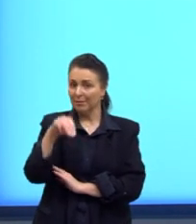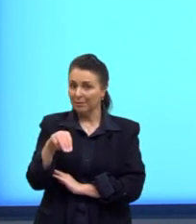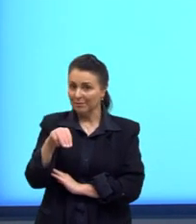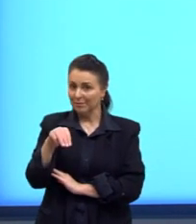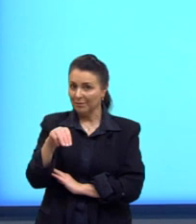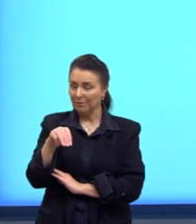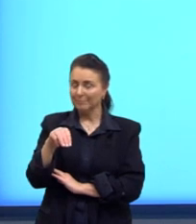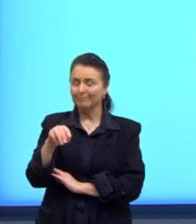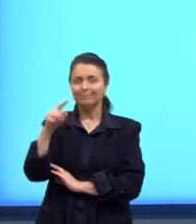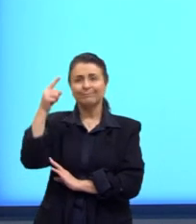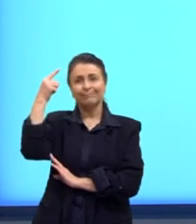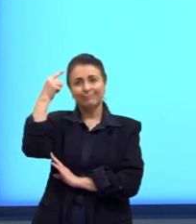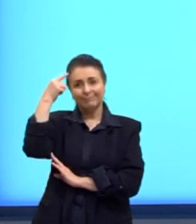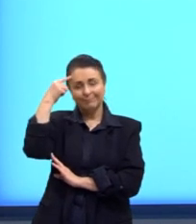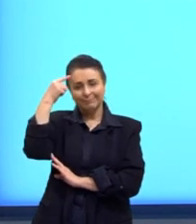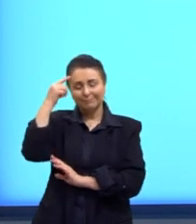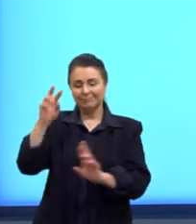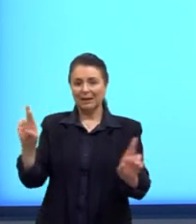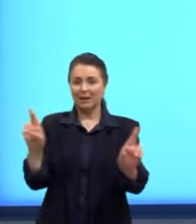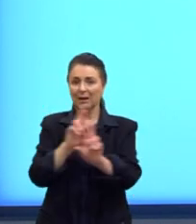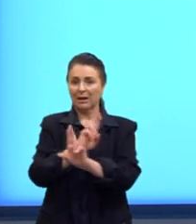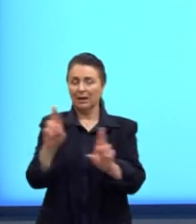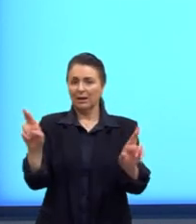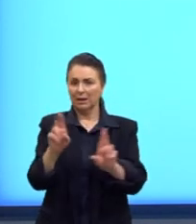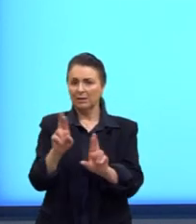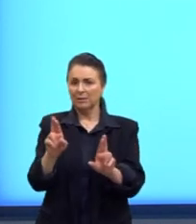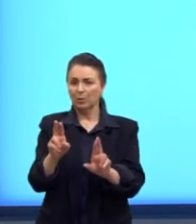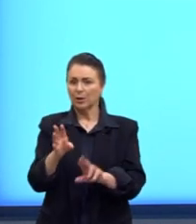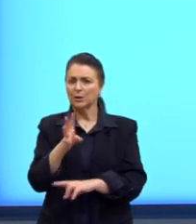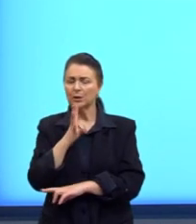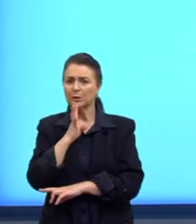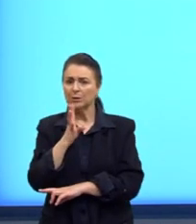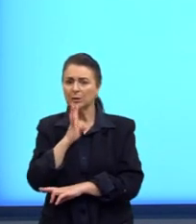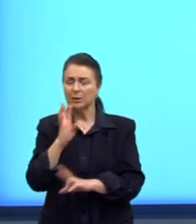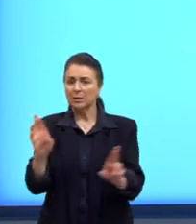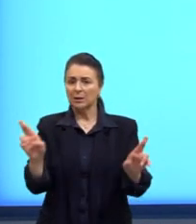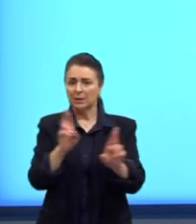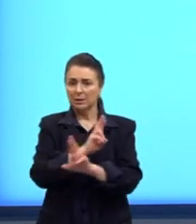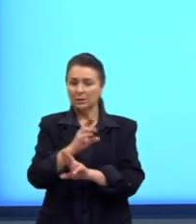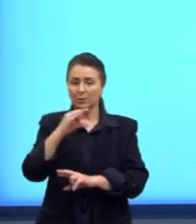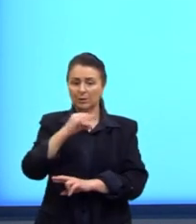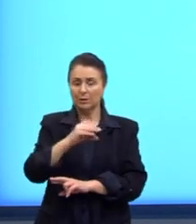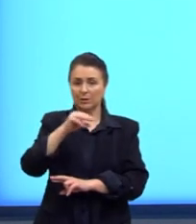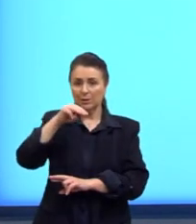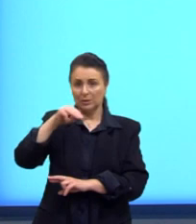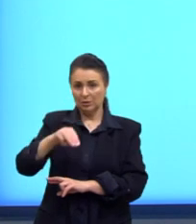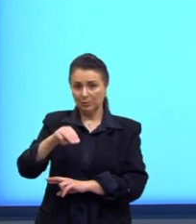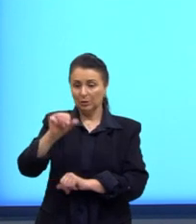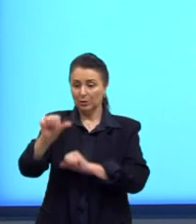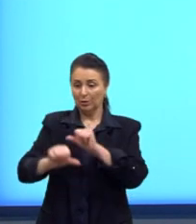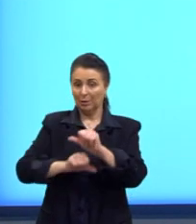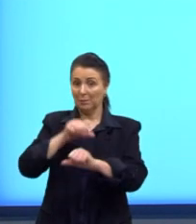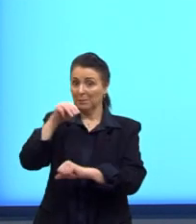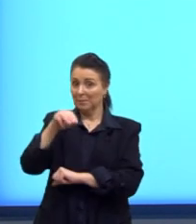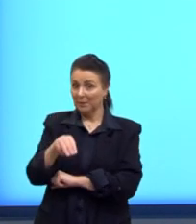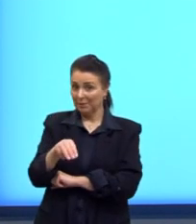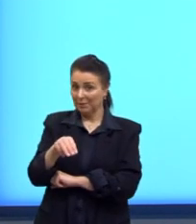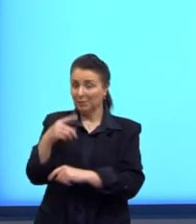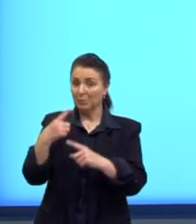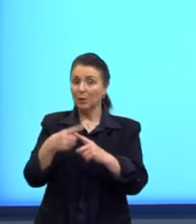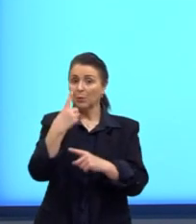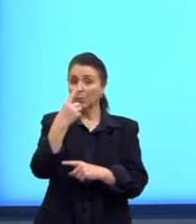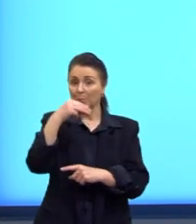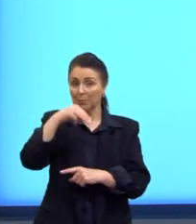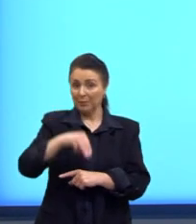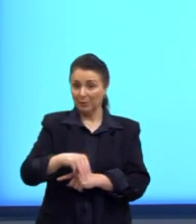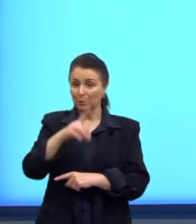pode pensar? Uma relação fácil que a gente conhece é a relação de centímetro para metro, porque um metro